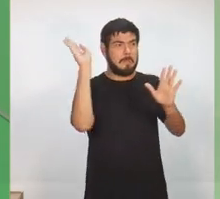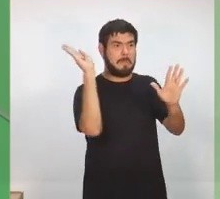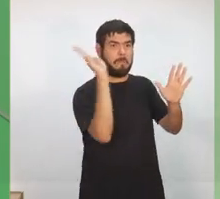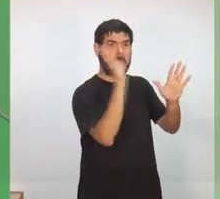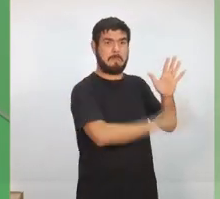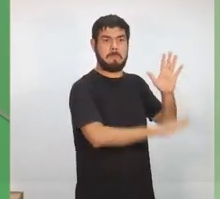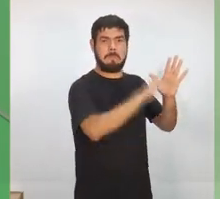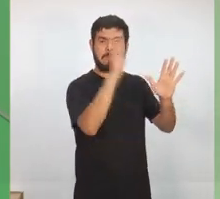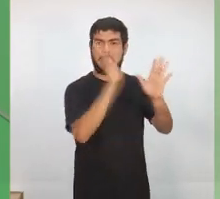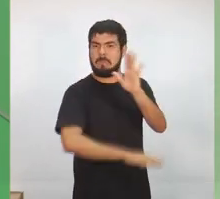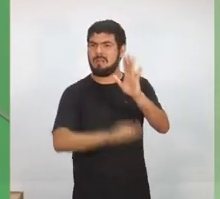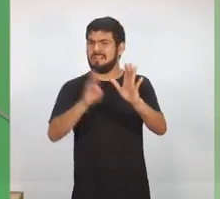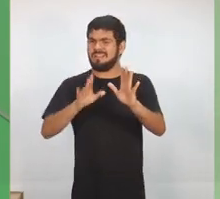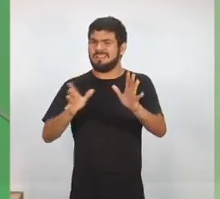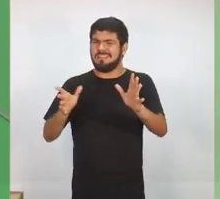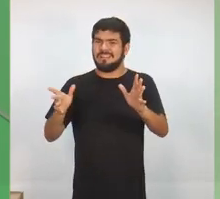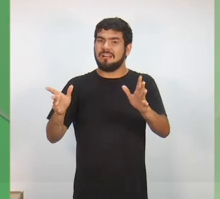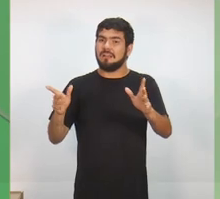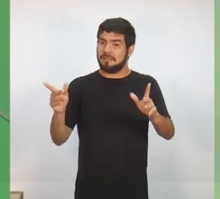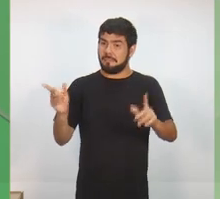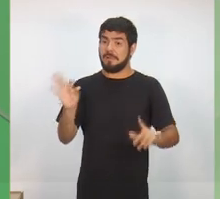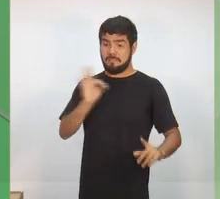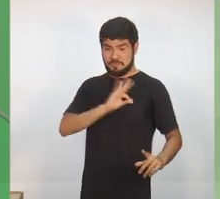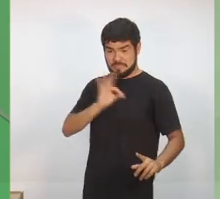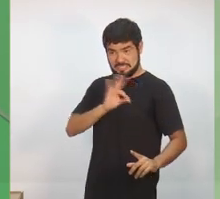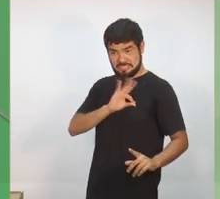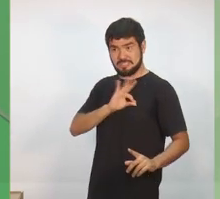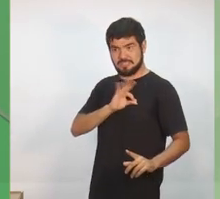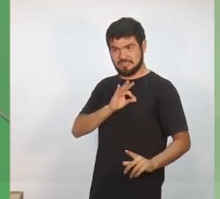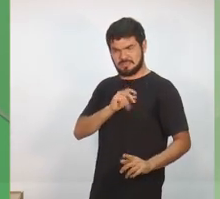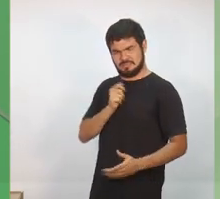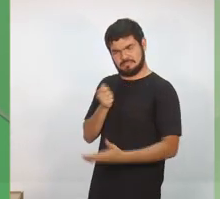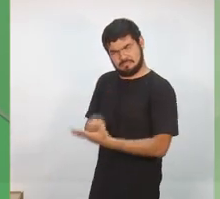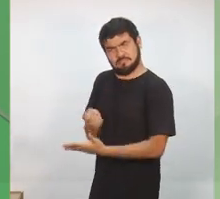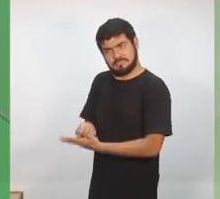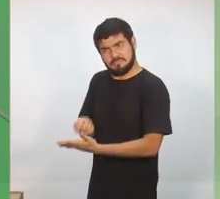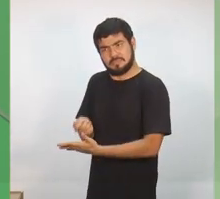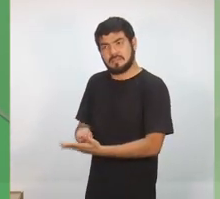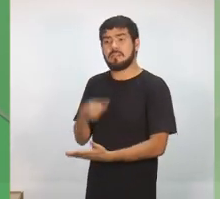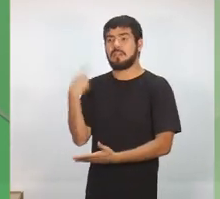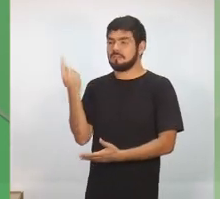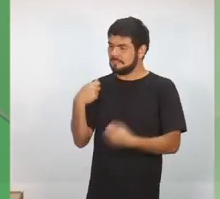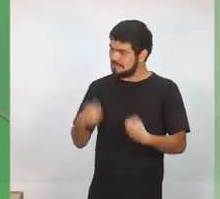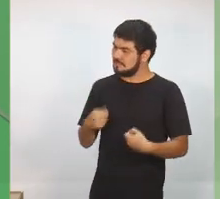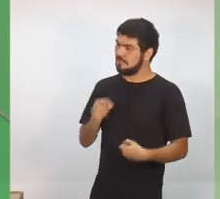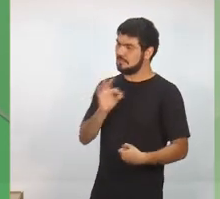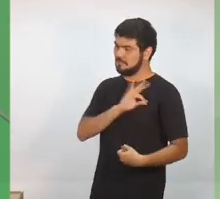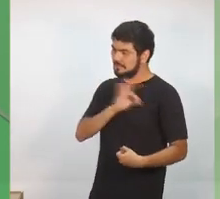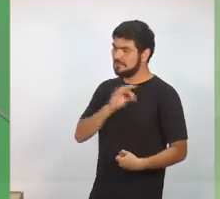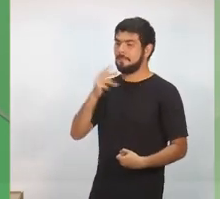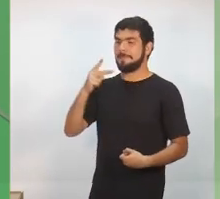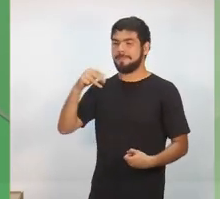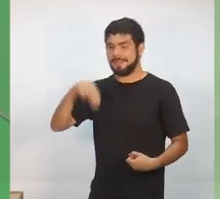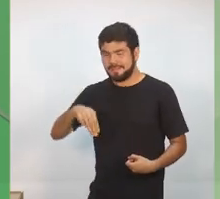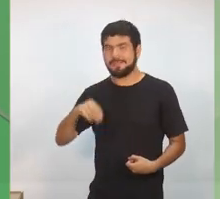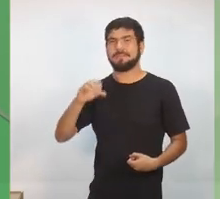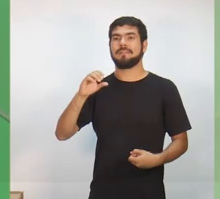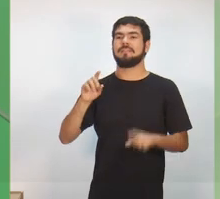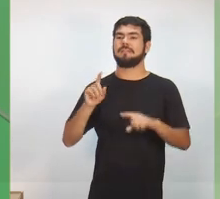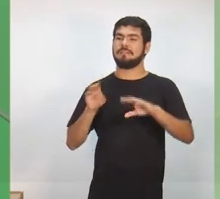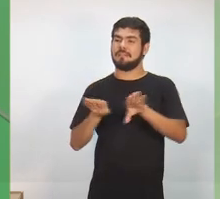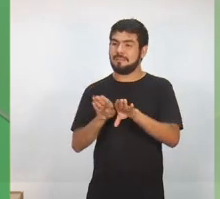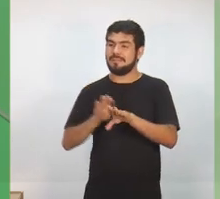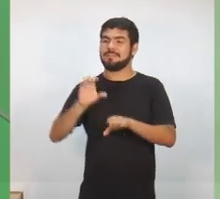Mas, nesse caso, para a polícia ser efetiva, a gente precisa de contingentes. Precisamos, sim, do policial civil e militar atuando,